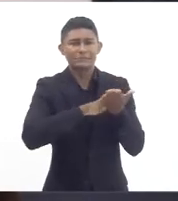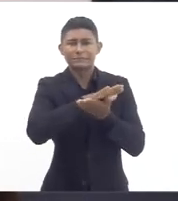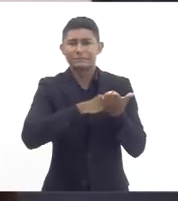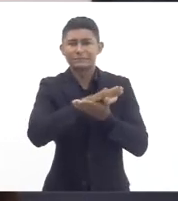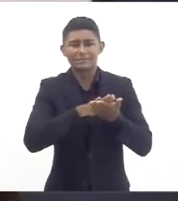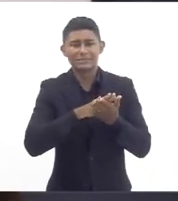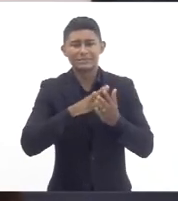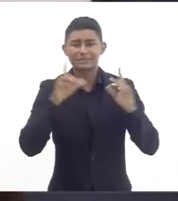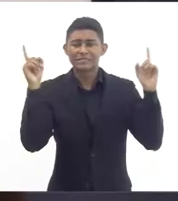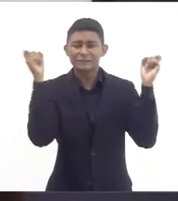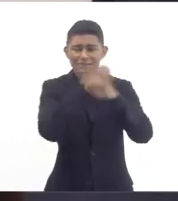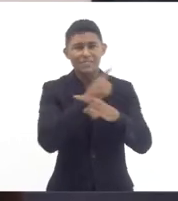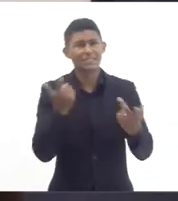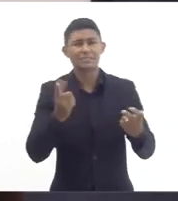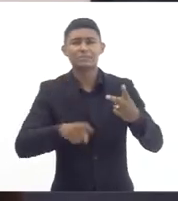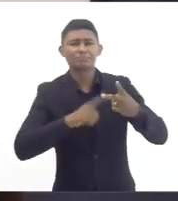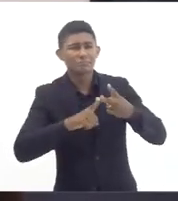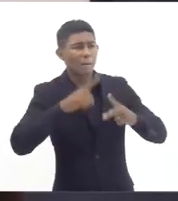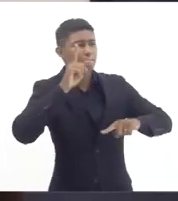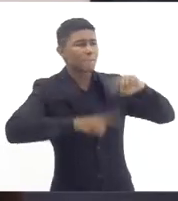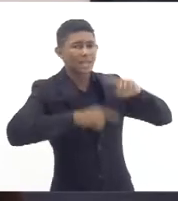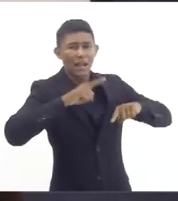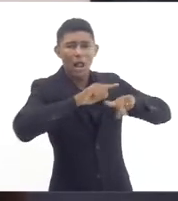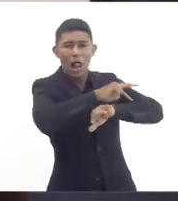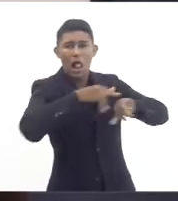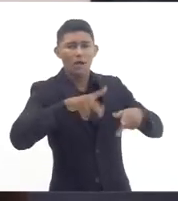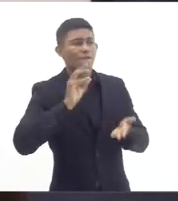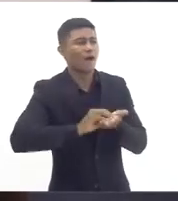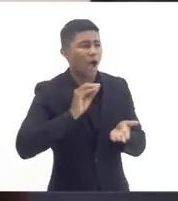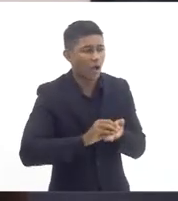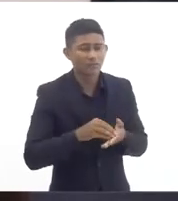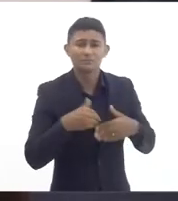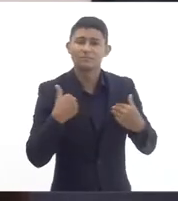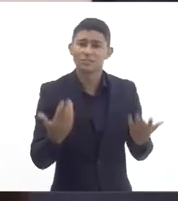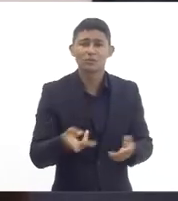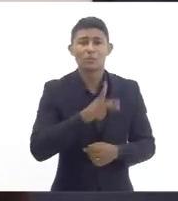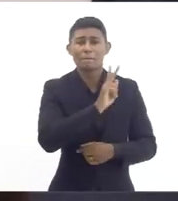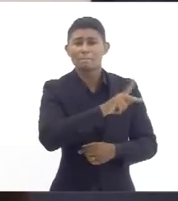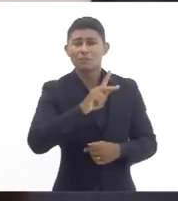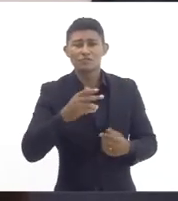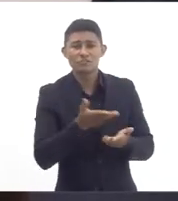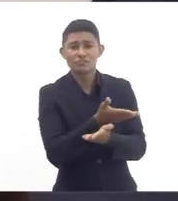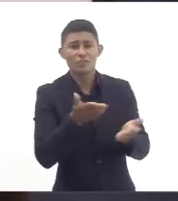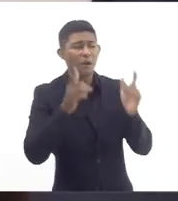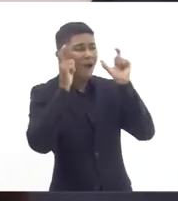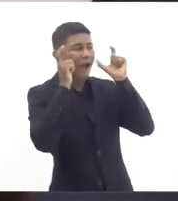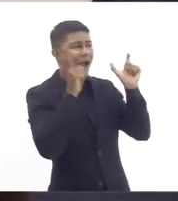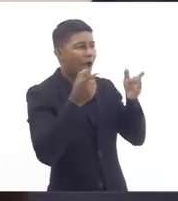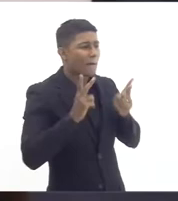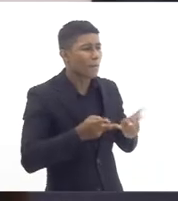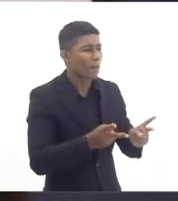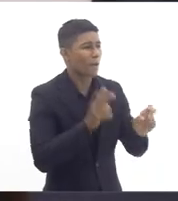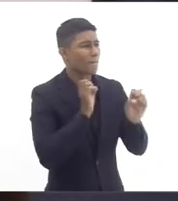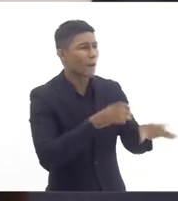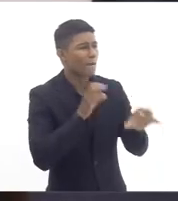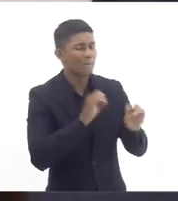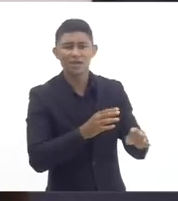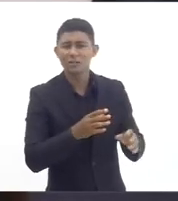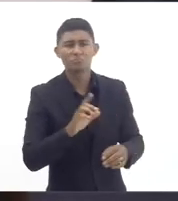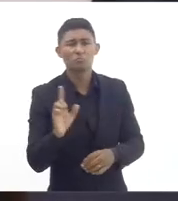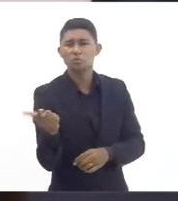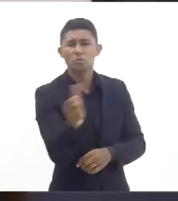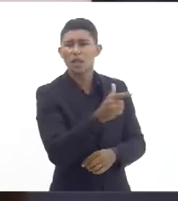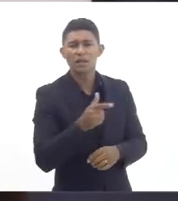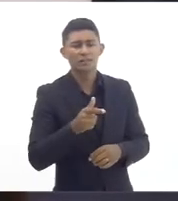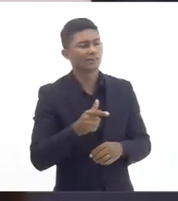dificuldade de material com tudo deixa de ser também uma profissão atrativa e com isso a gente vai